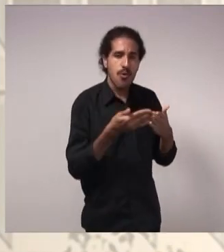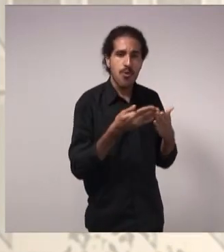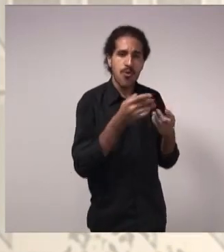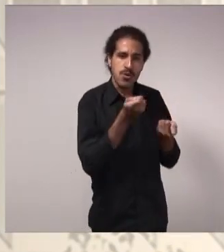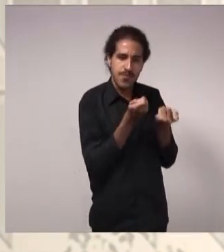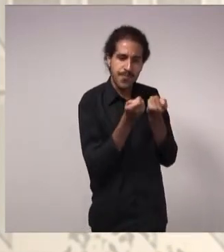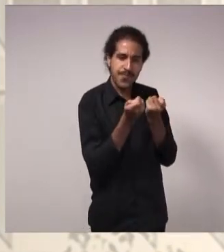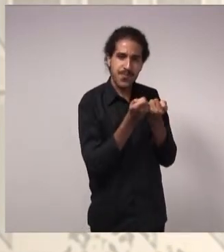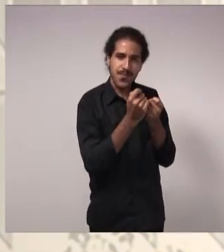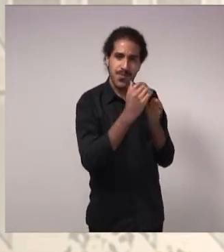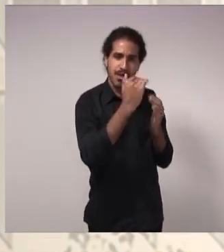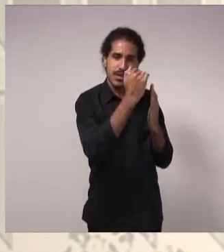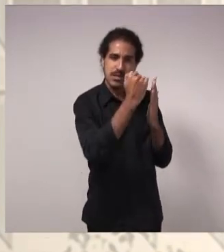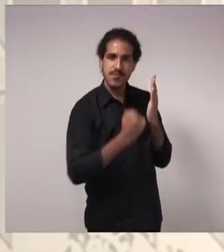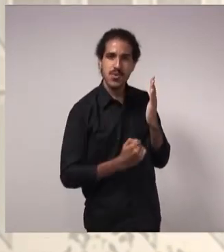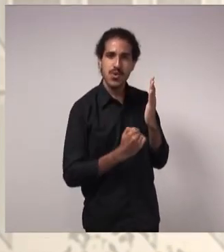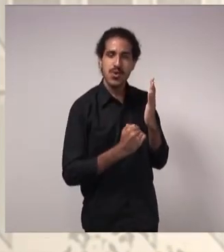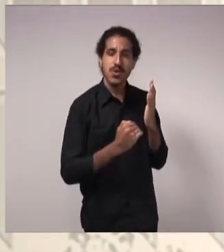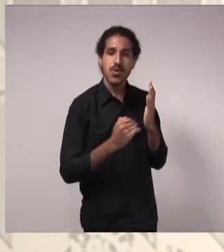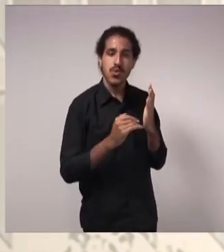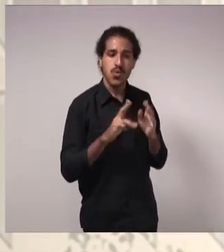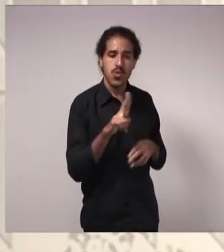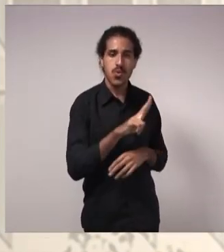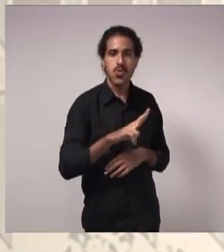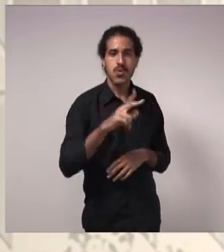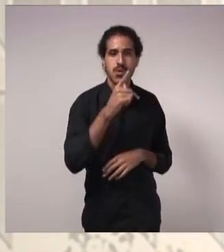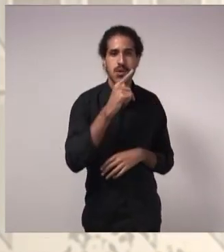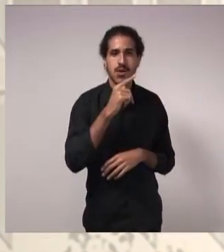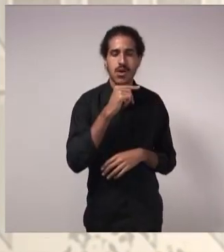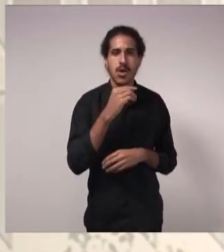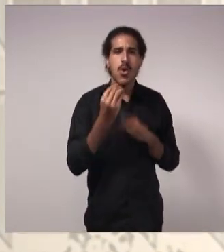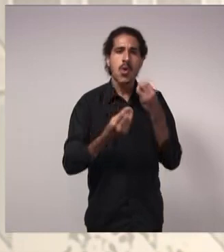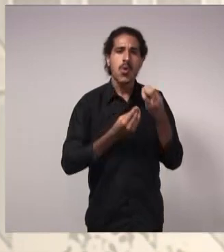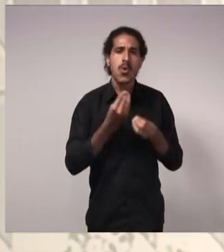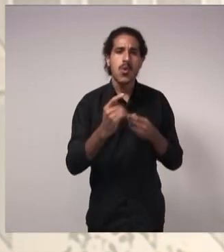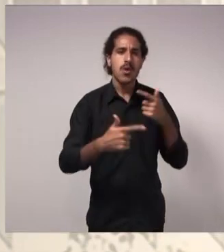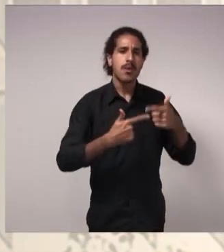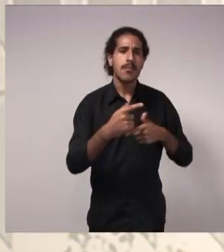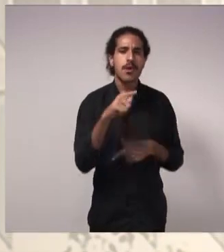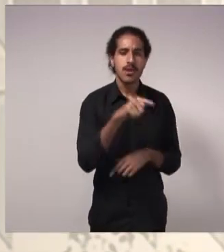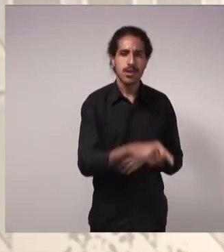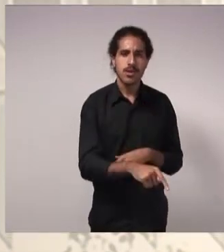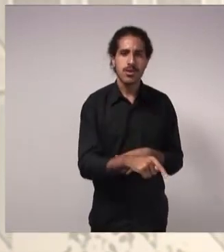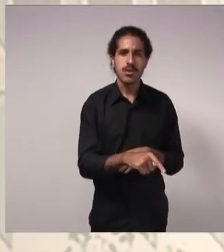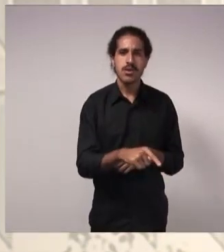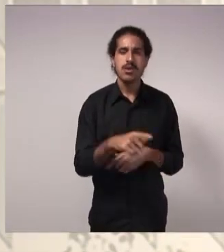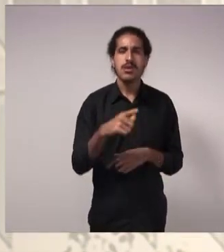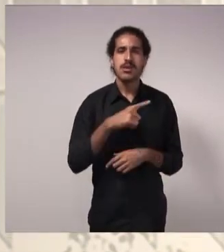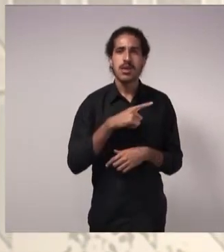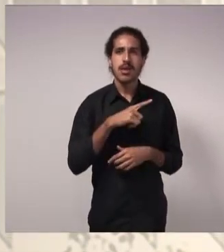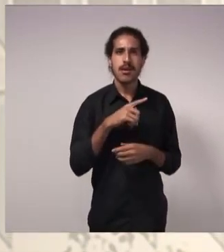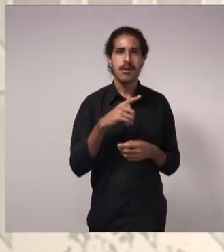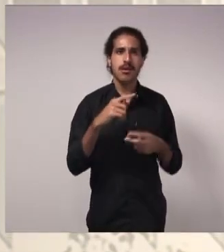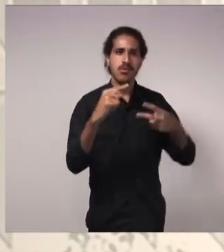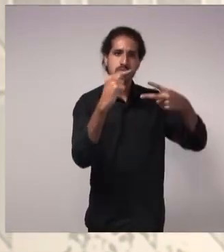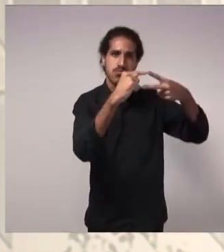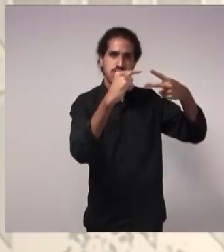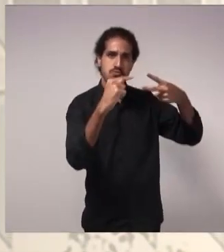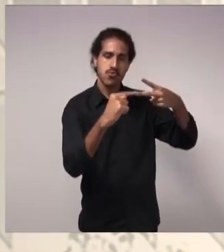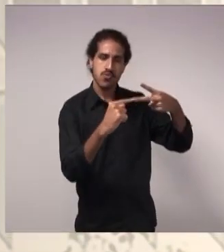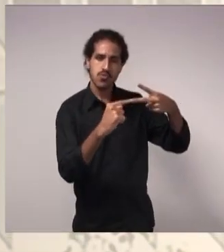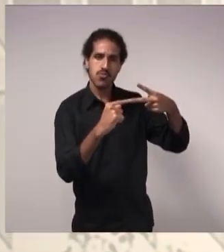Reduzir esse consumo, porque ele está muito alto. E como que gente faz isso? Em geral, são duas estratégias.